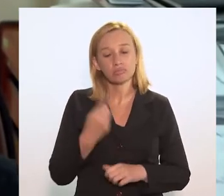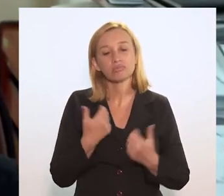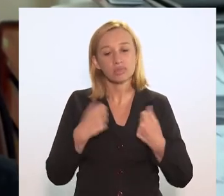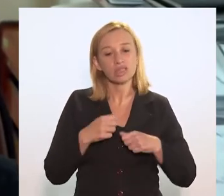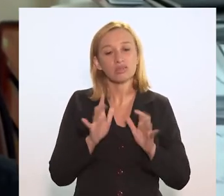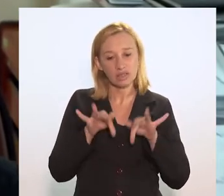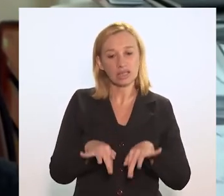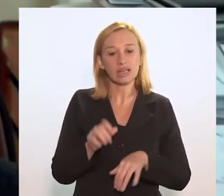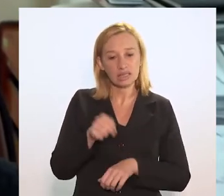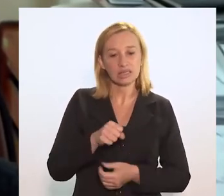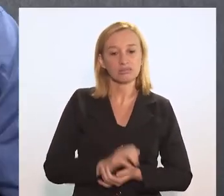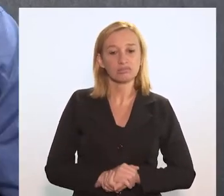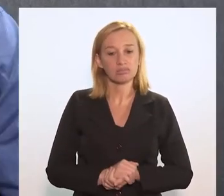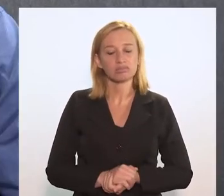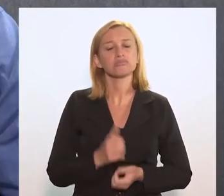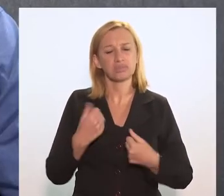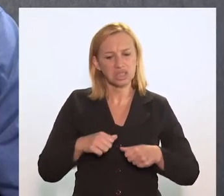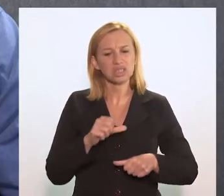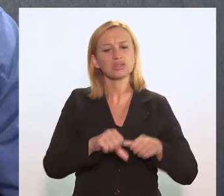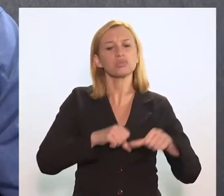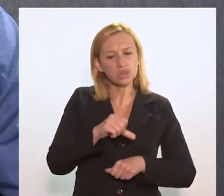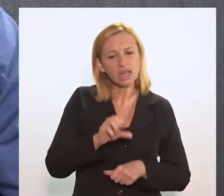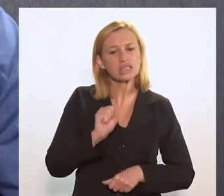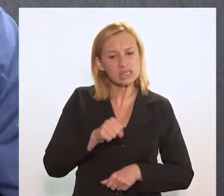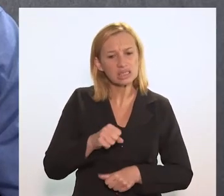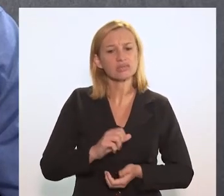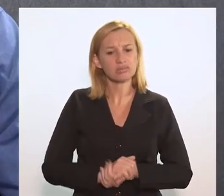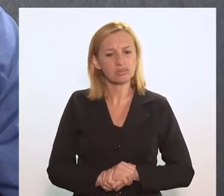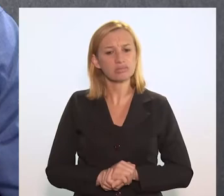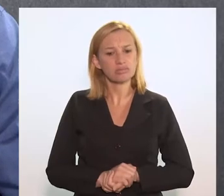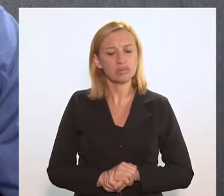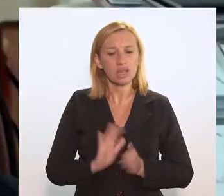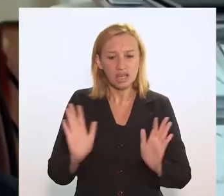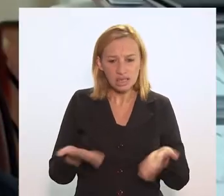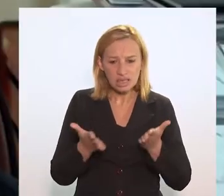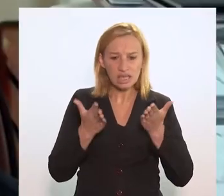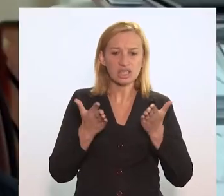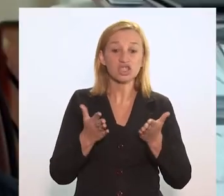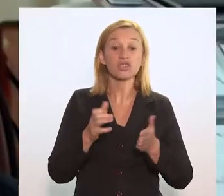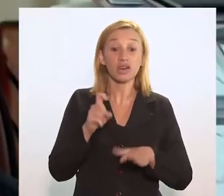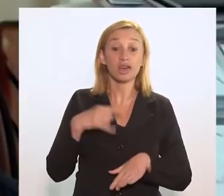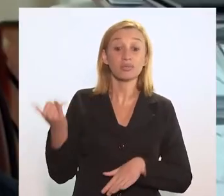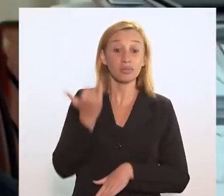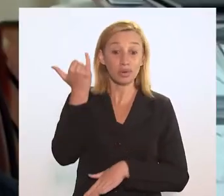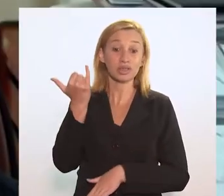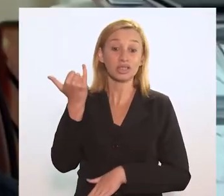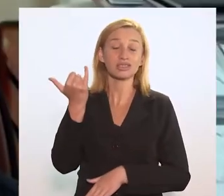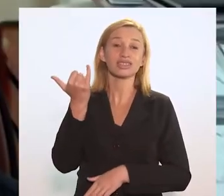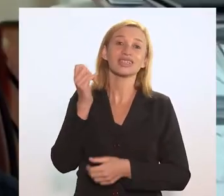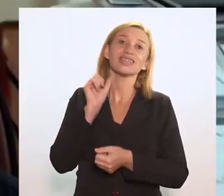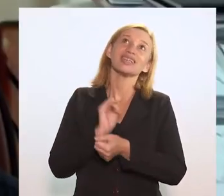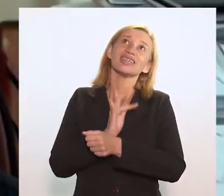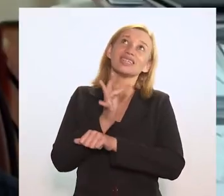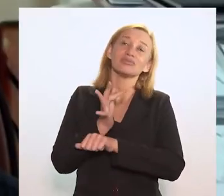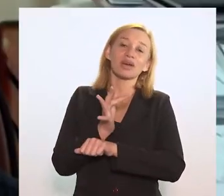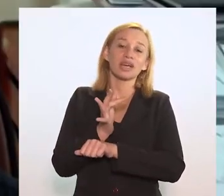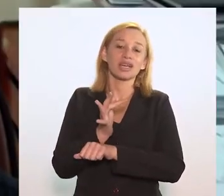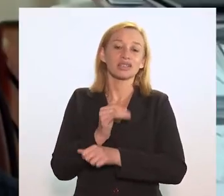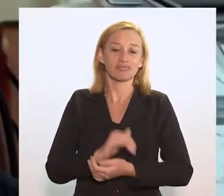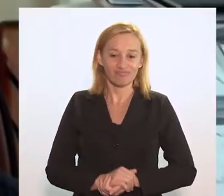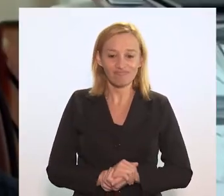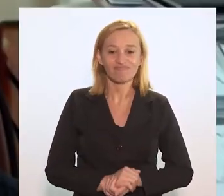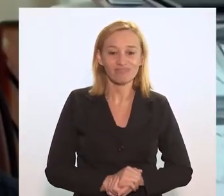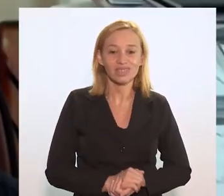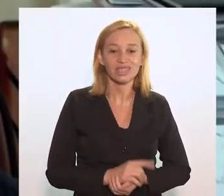Isso precisa terminar. A gente precisa mudar esse paradigma e essa é iniciativa muito importante. Espero que